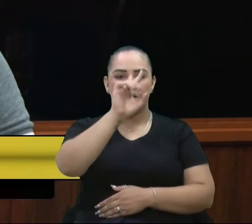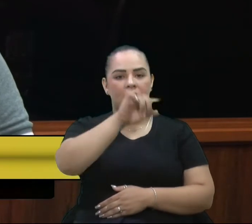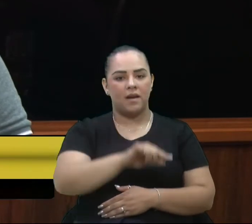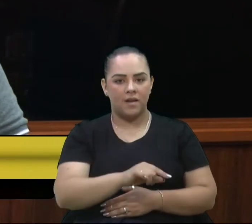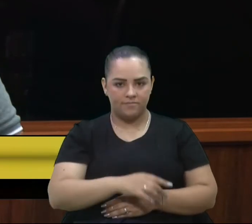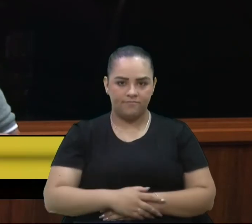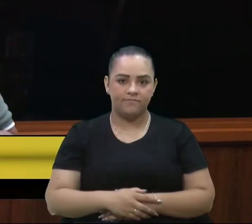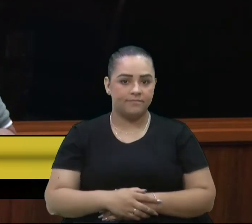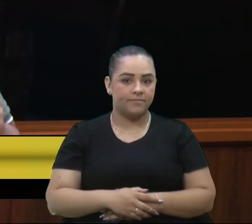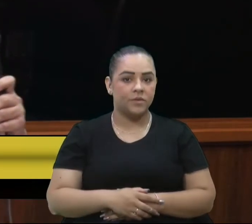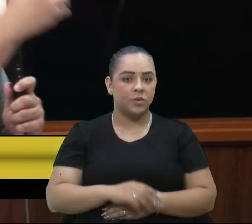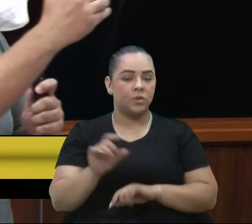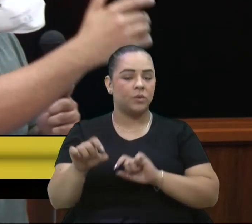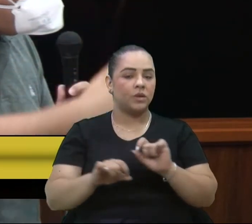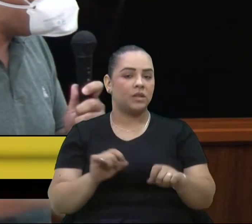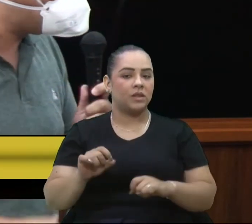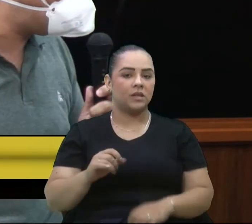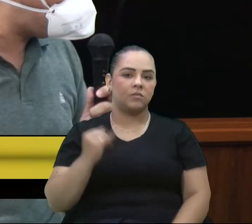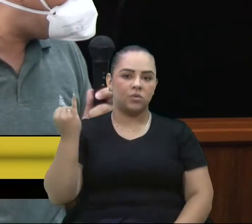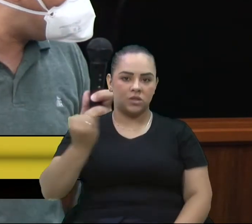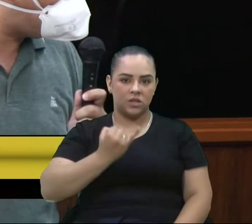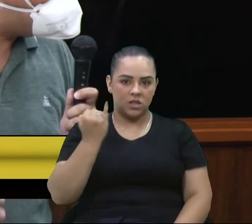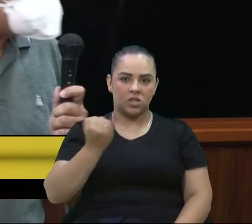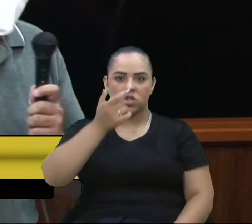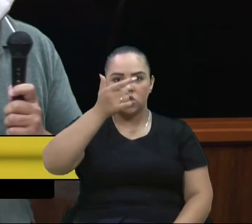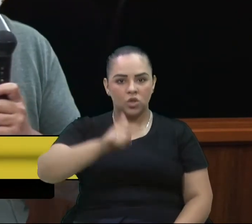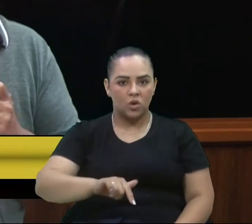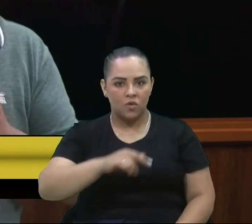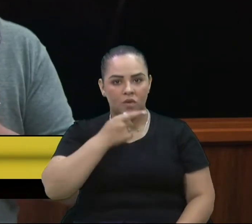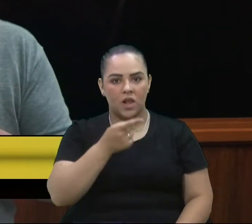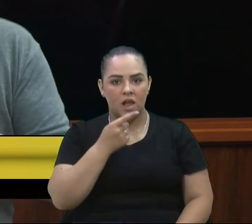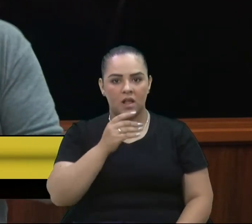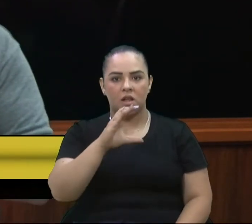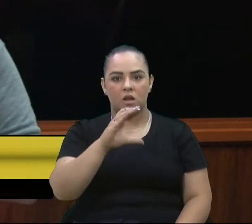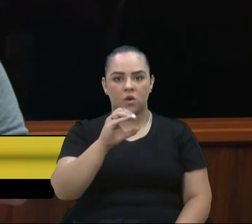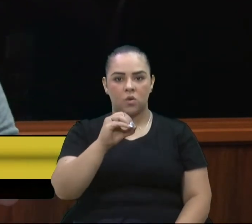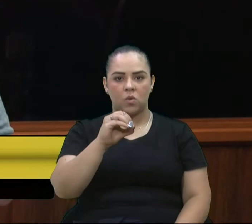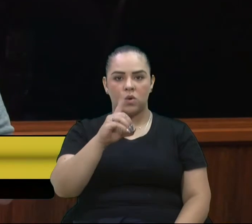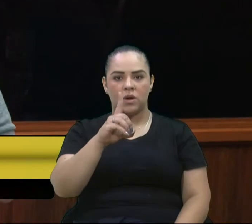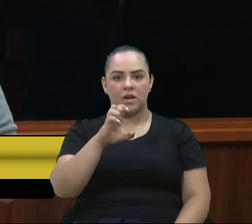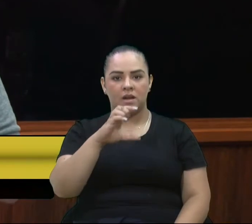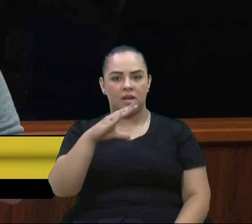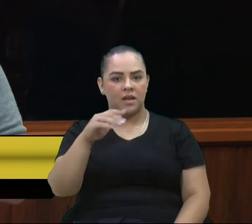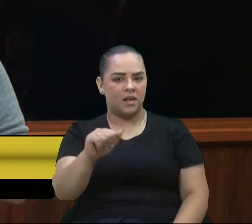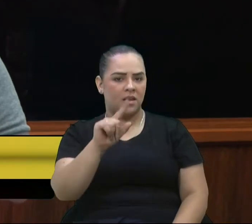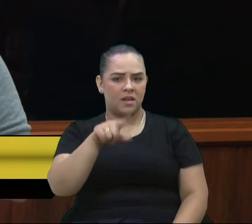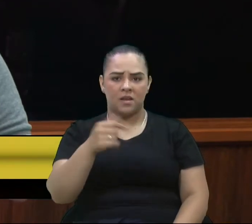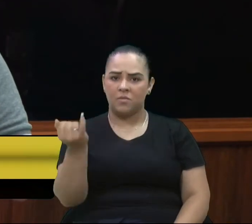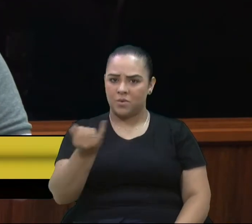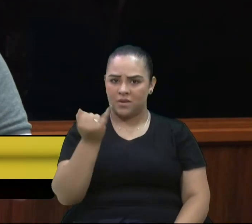a importância, ou seja, de reafirmar a importância da codeca. A codeca é fundamental,